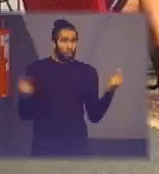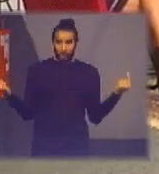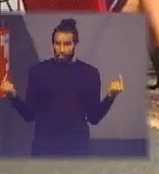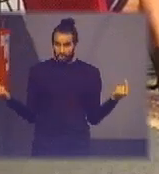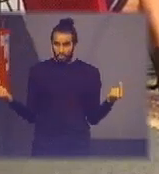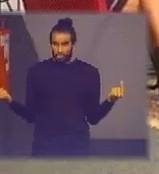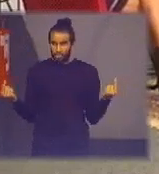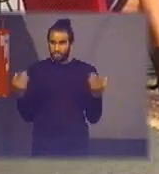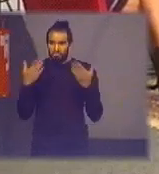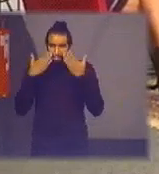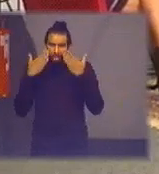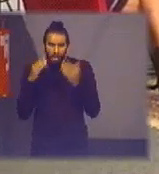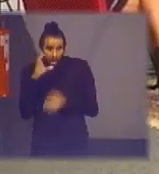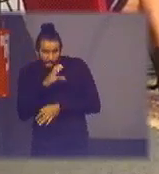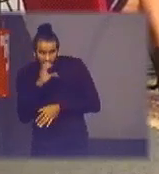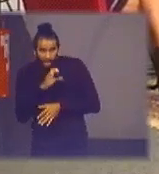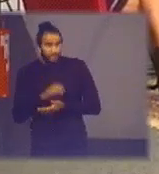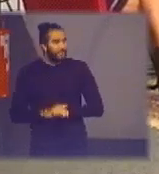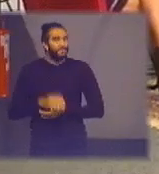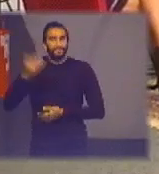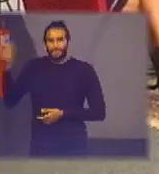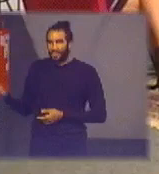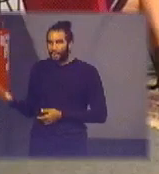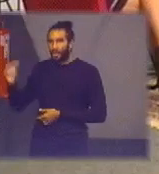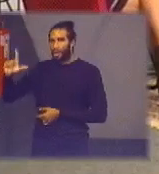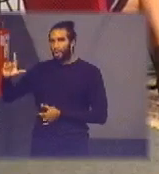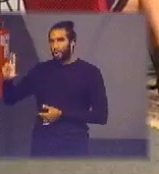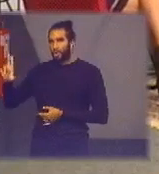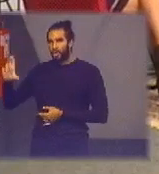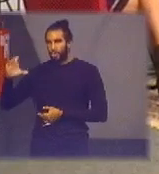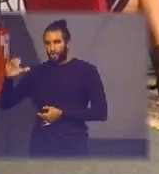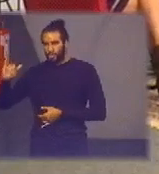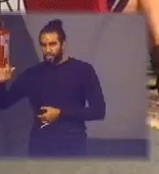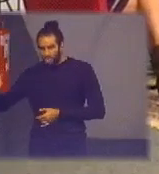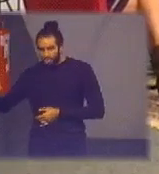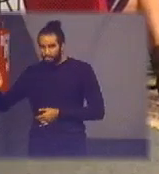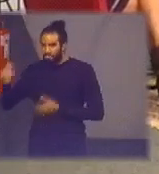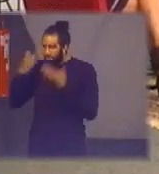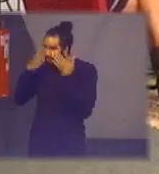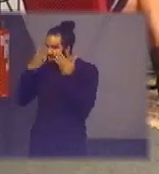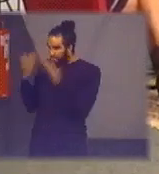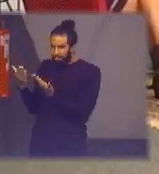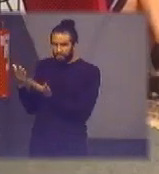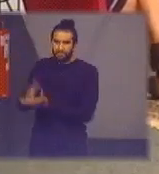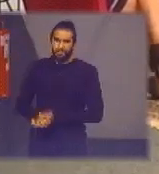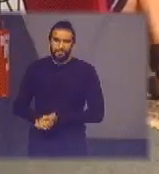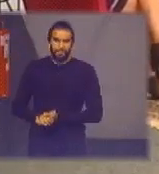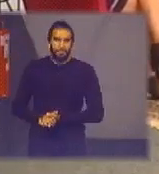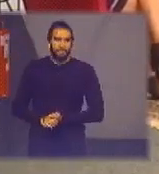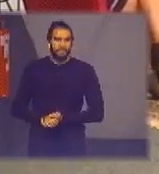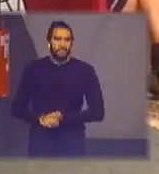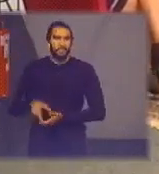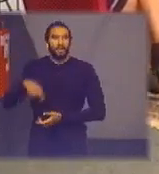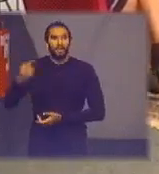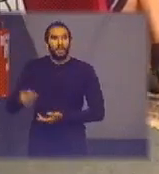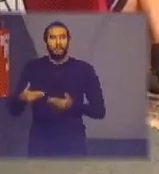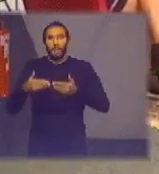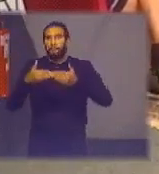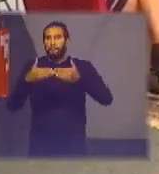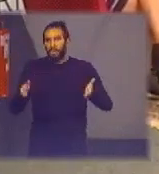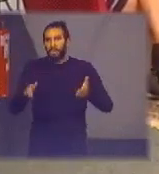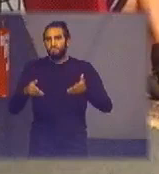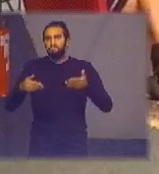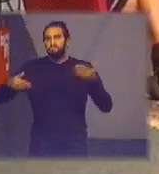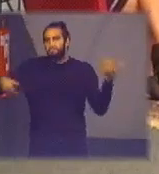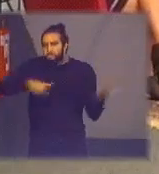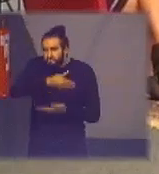então eu vou passar primeiro para a Lúcia e depois para ele para fazer a apresentação e depois a gente vai abrir para poder fazer uma discussão bem